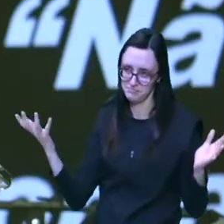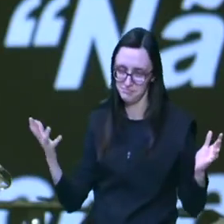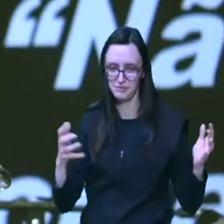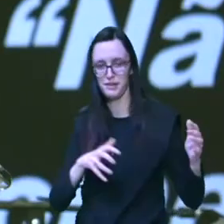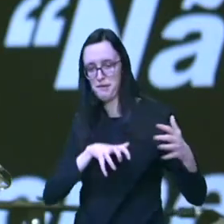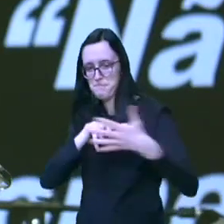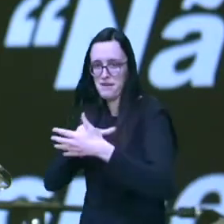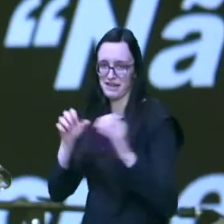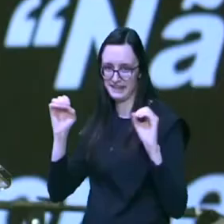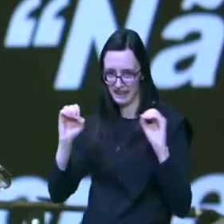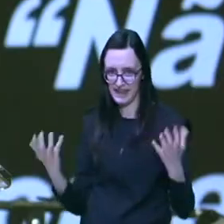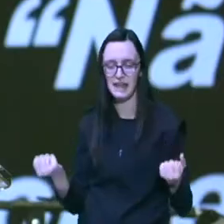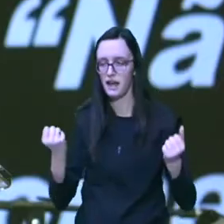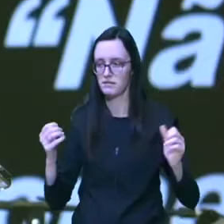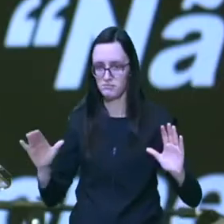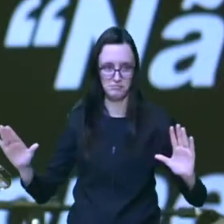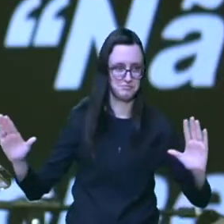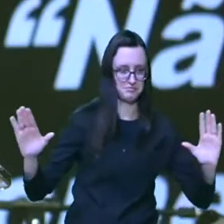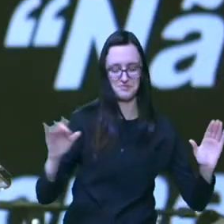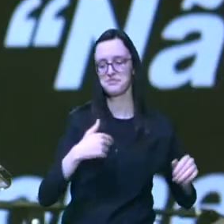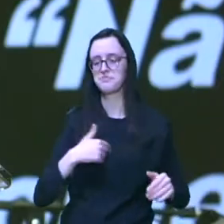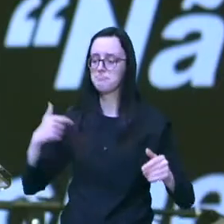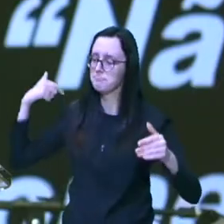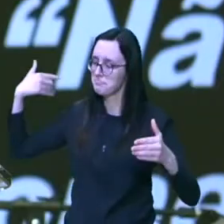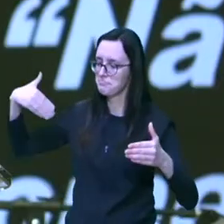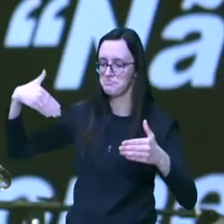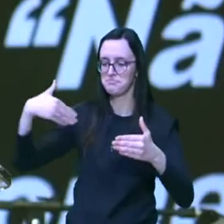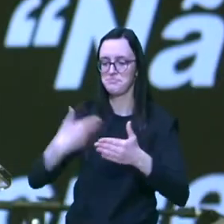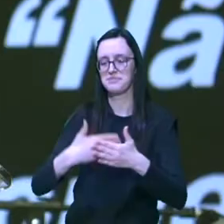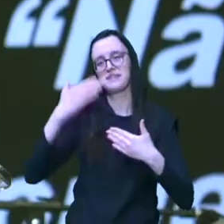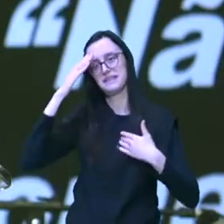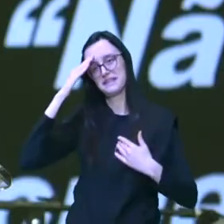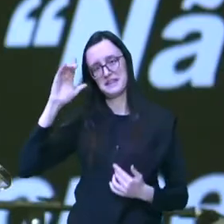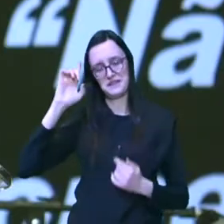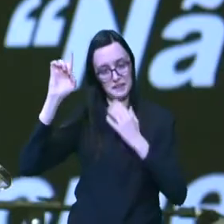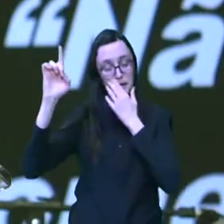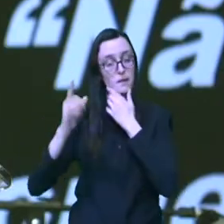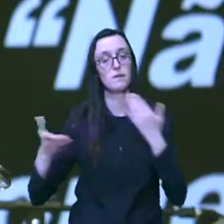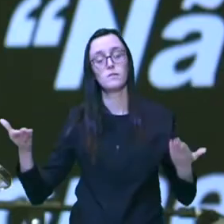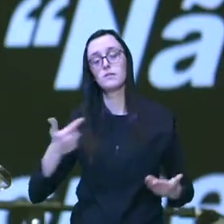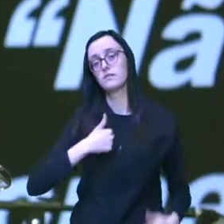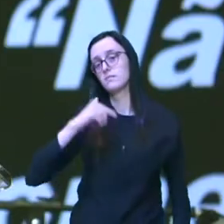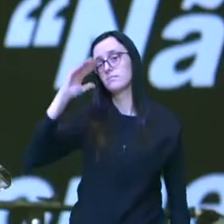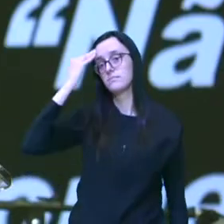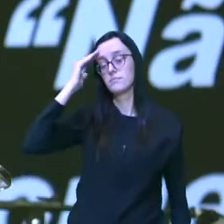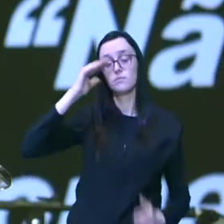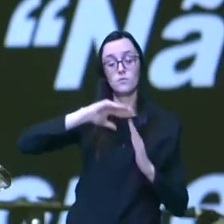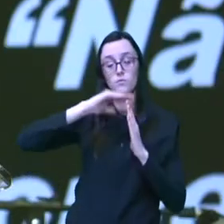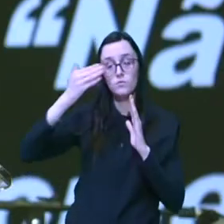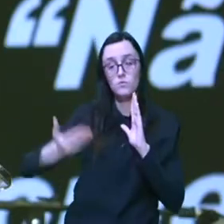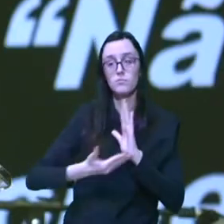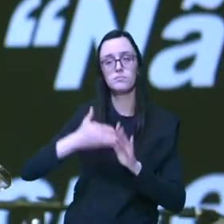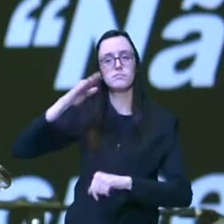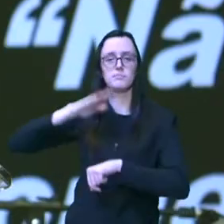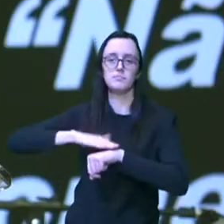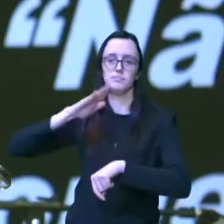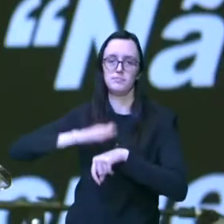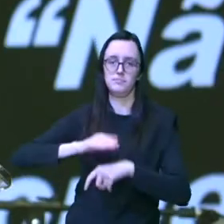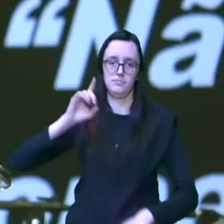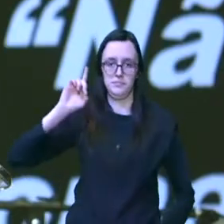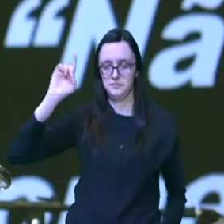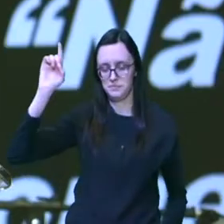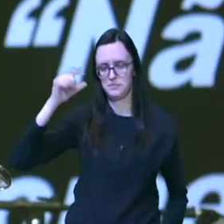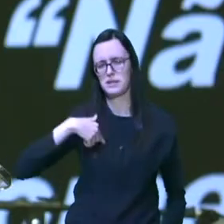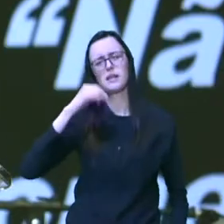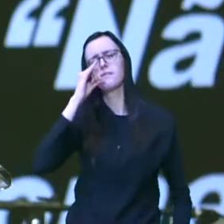os carros permaneceram conservados graças a Deus e hoje eu entendo que tudo é do senhor mas sabe